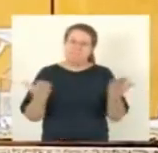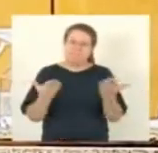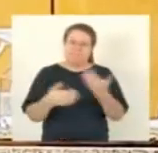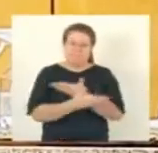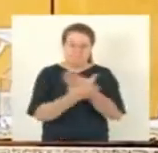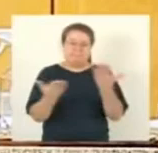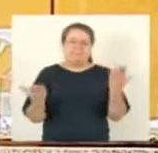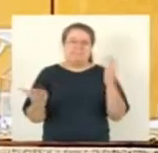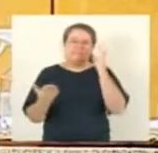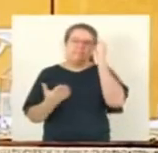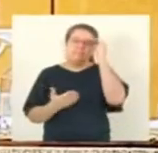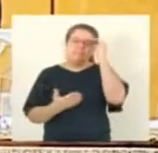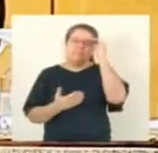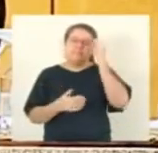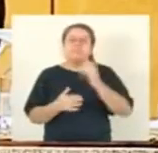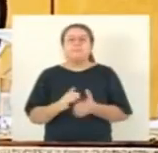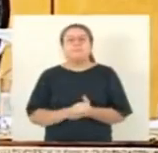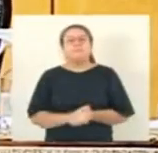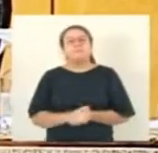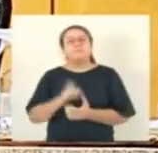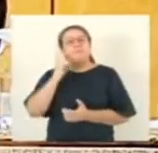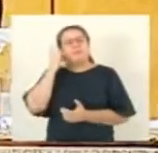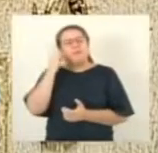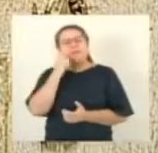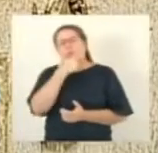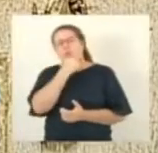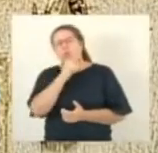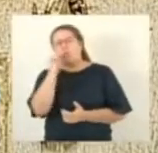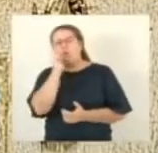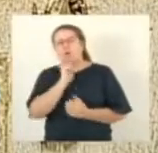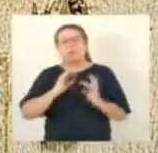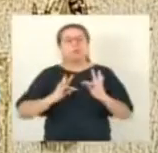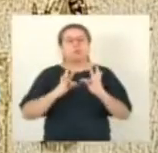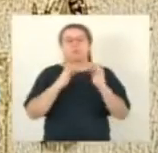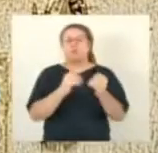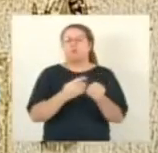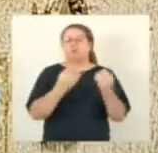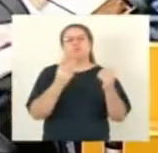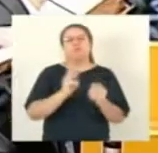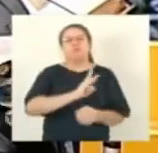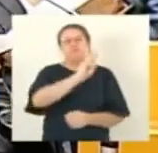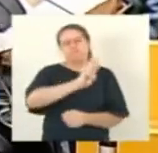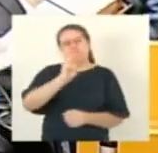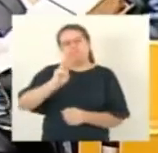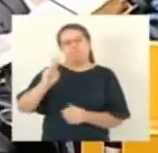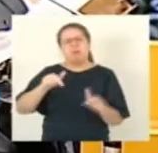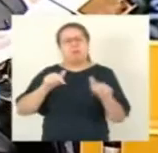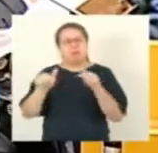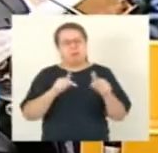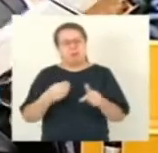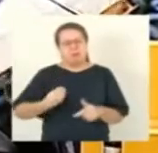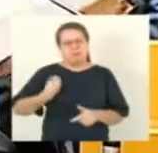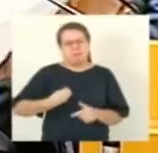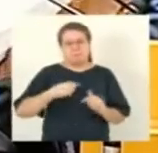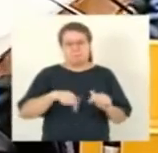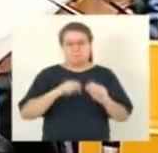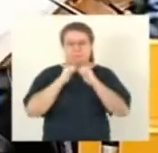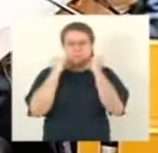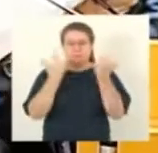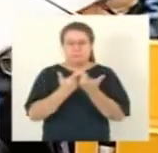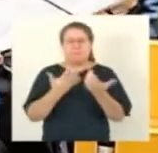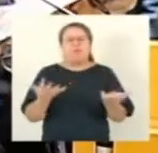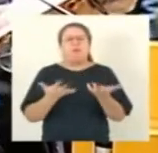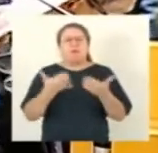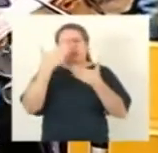Pagum, bom dia, senhores deputados e deputadas, todos que nos assistem pela TV, a Assembleia e os servidores dessa casa. Presidente, eu quero